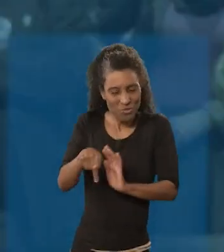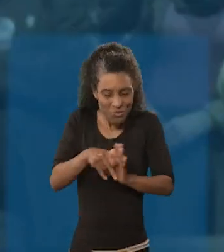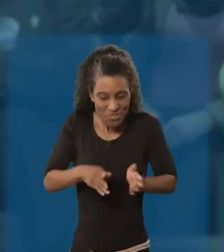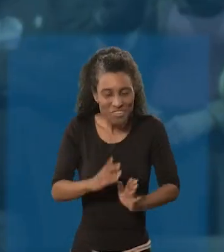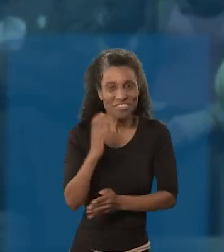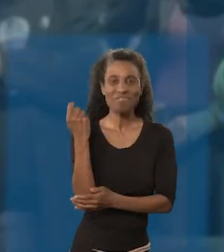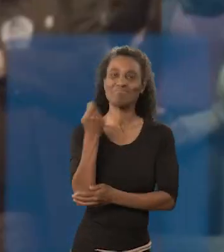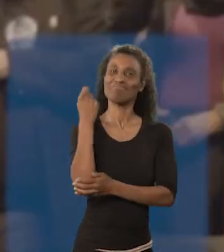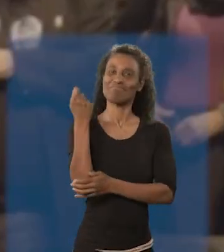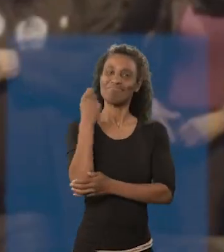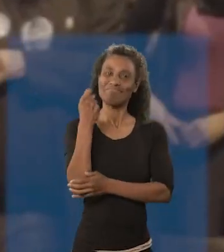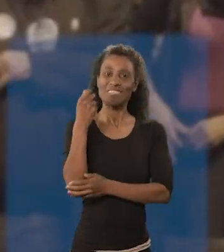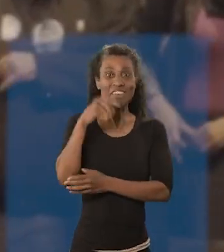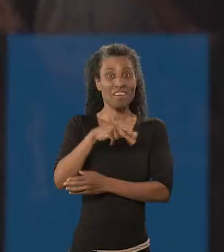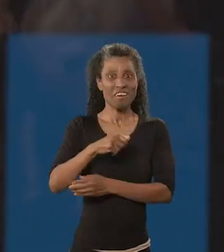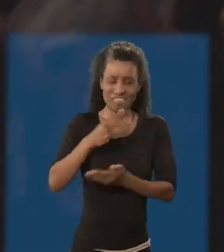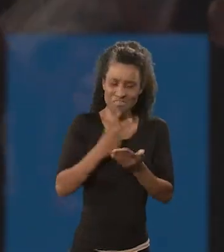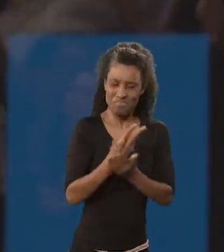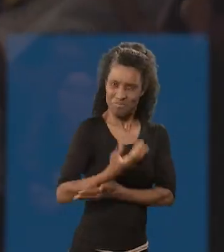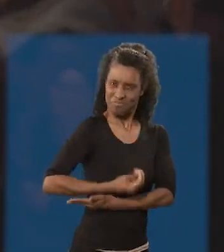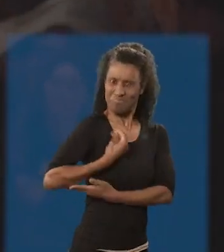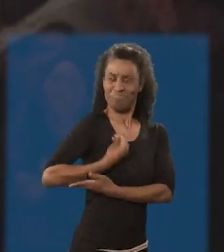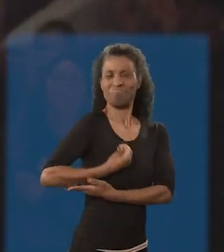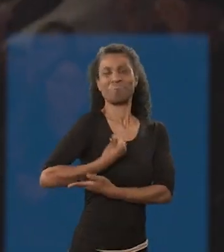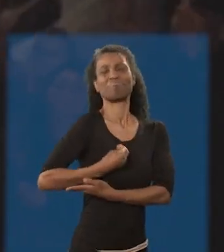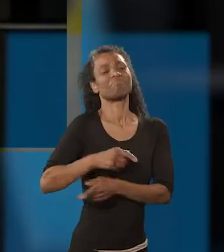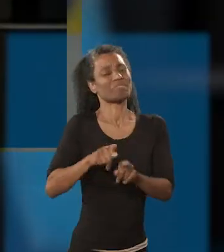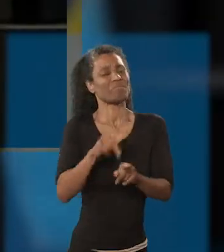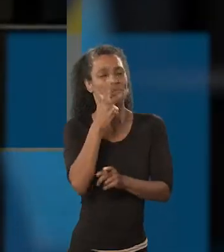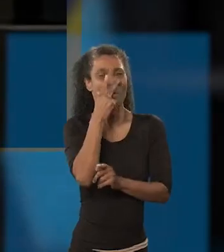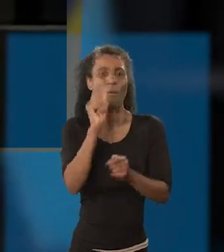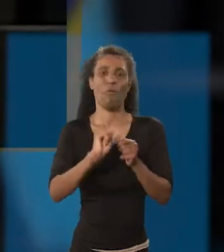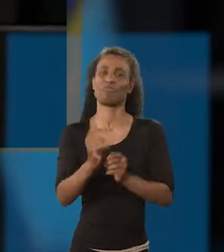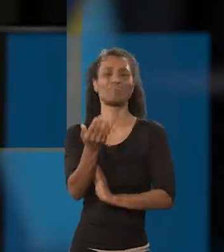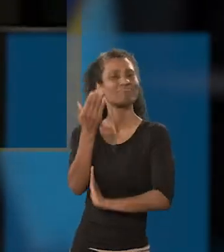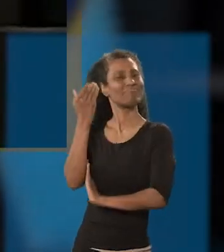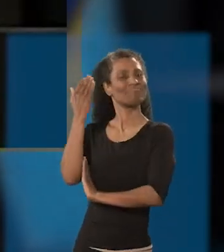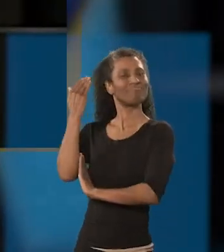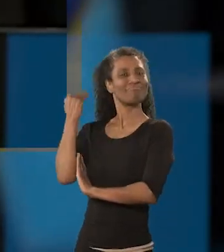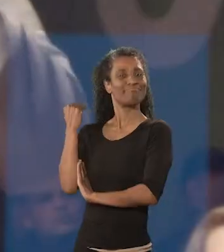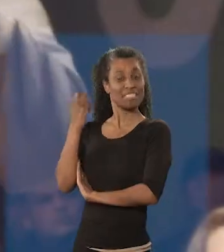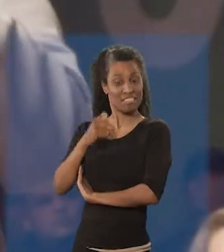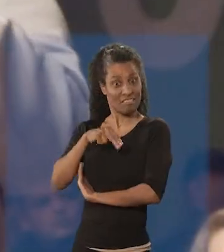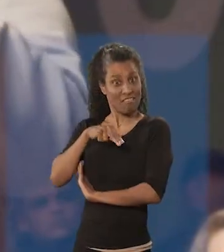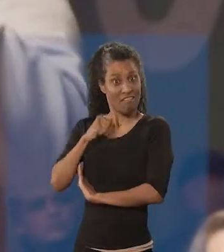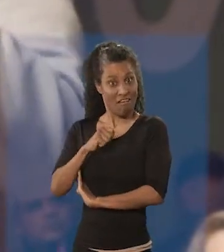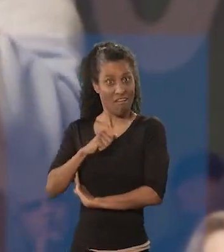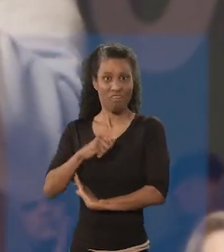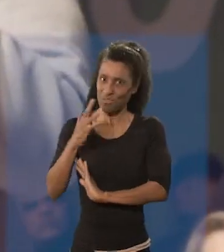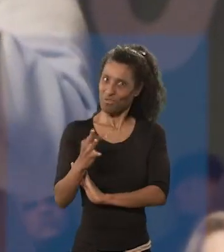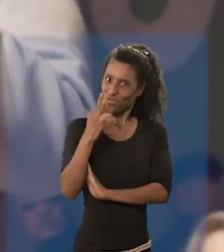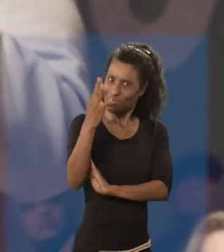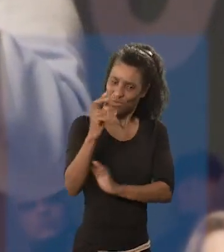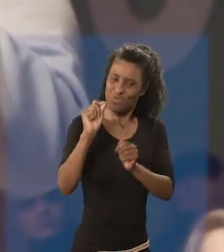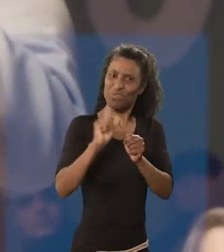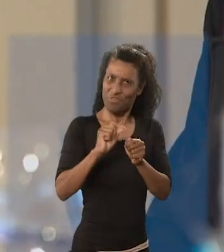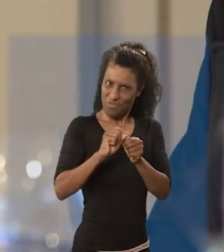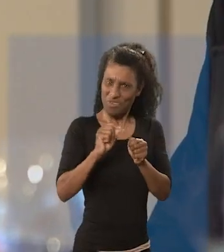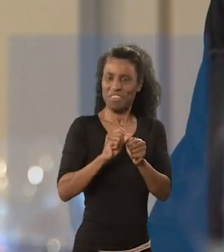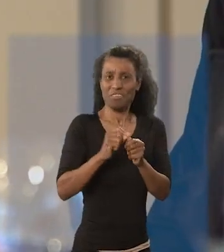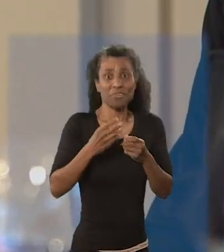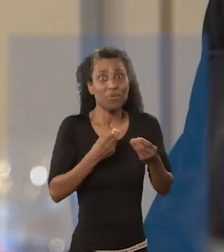estado. Ana se faz presente, Ana fez no passado. Ana que vai fazer